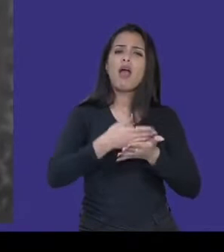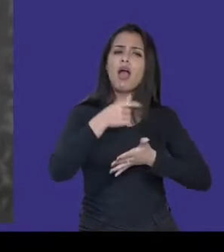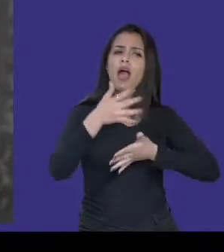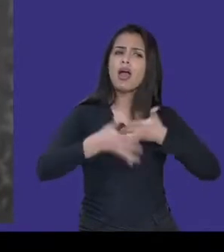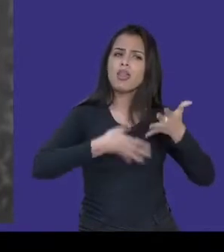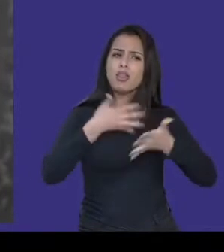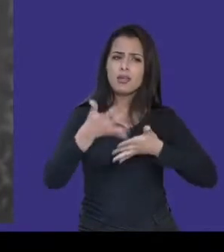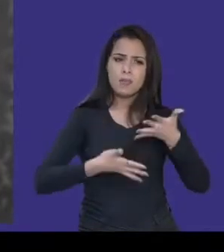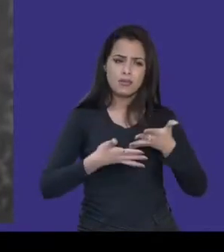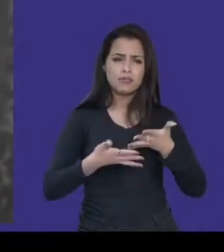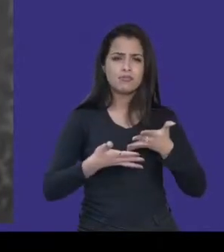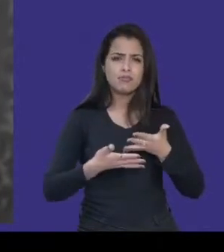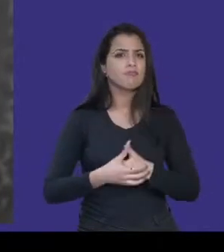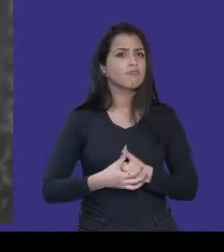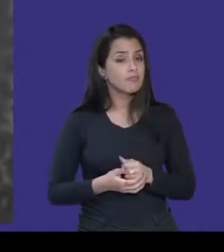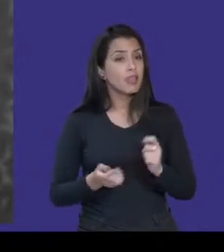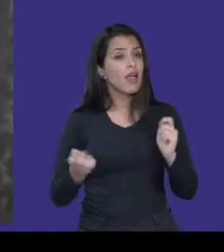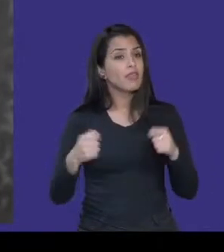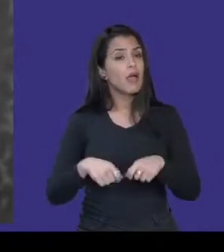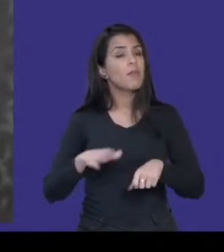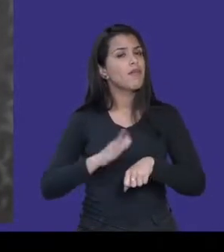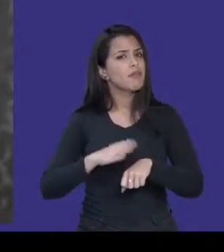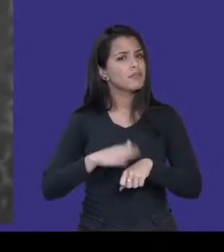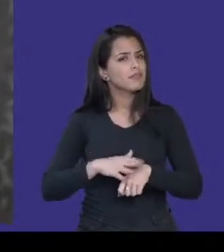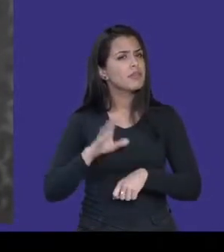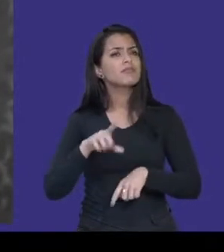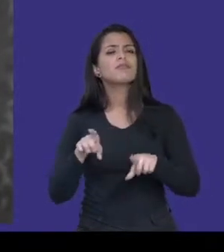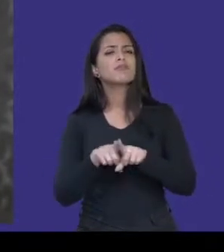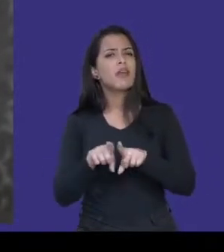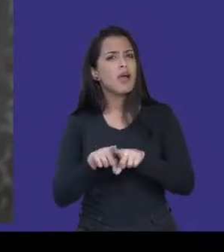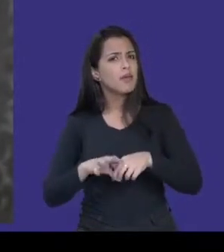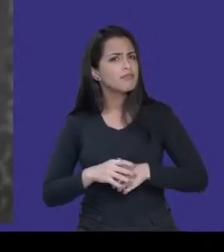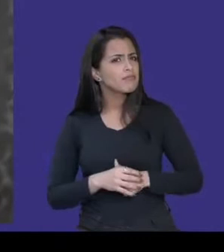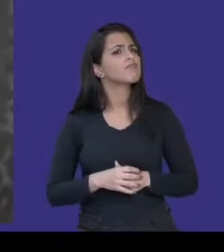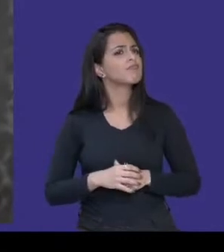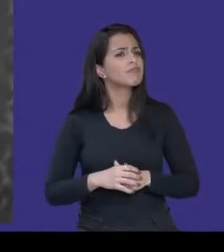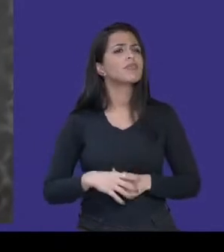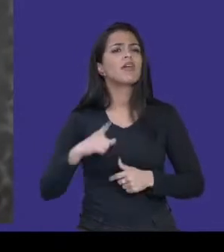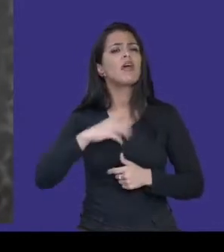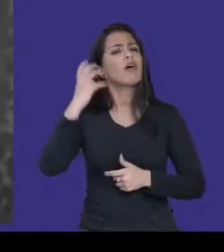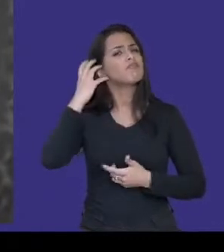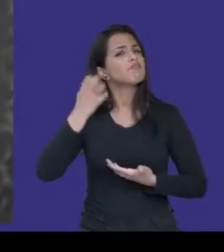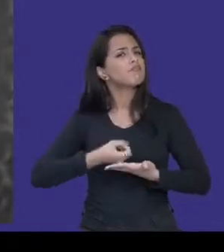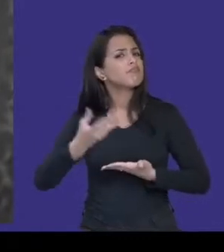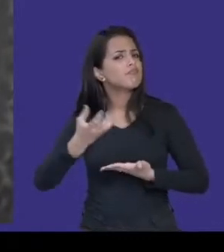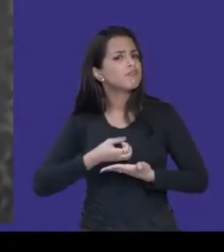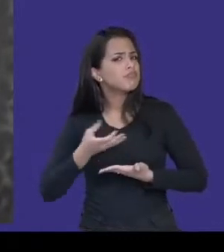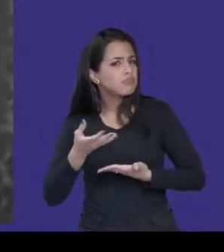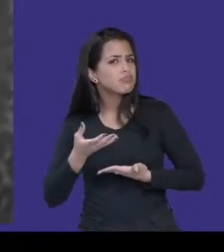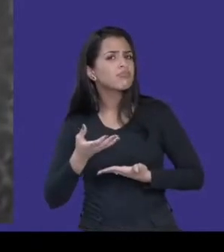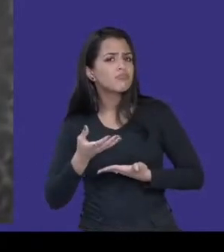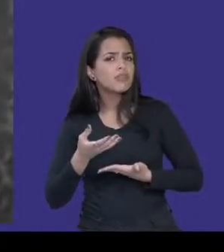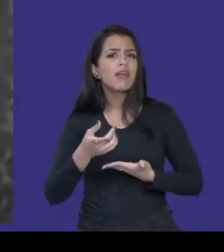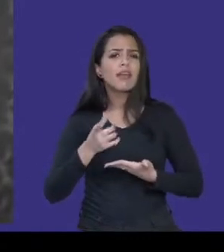A gente pode fazer um podcast assim. E é muito comum eu ter, então, um podcast no YouTube, que tem a tela ali com o logotipo, né? Com a